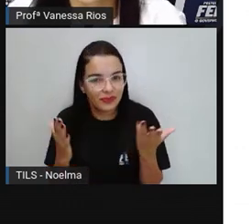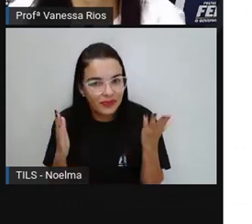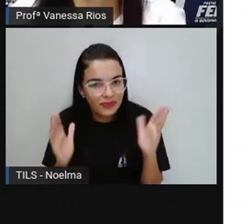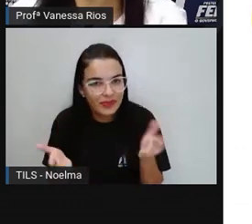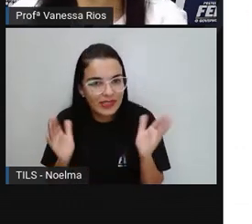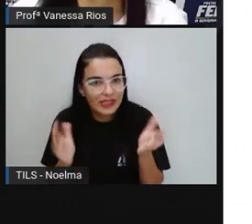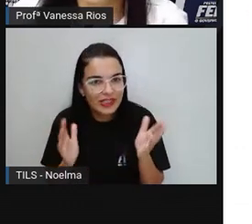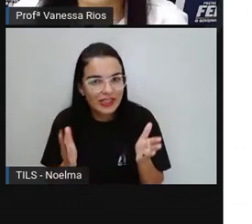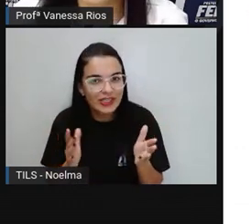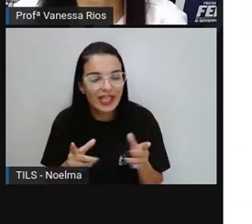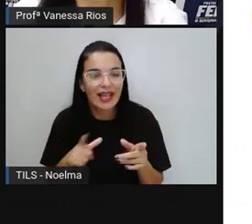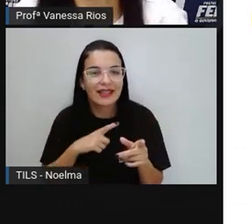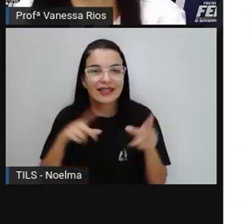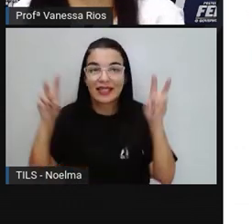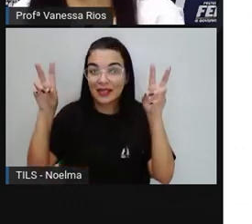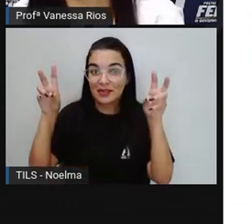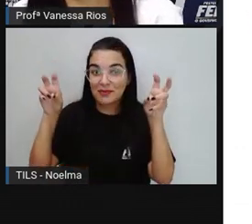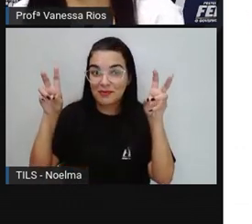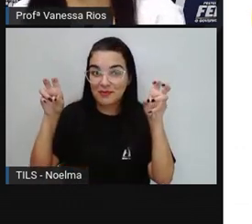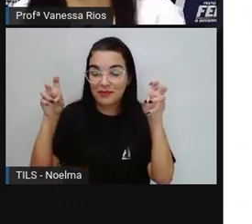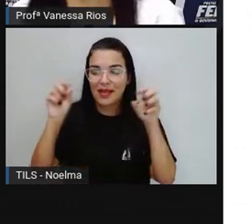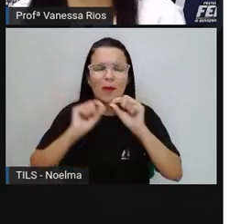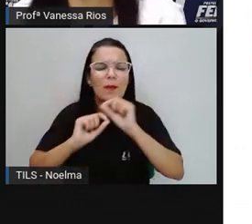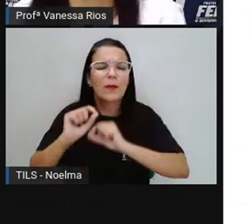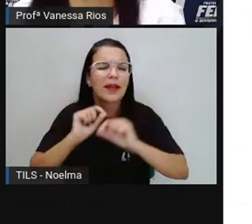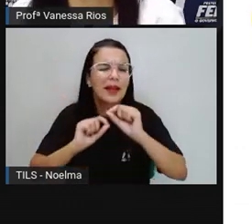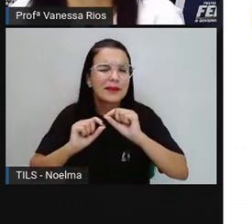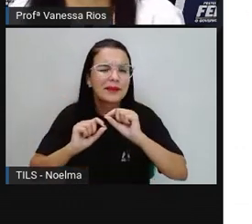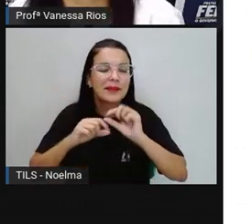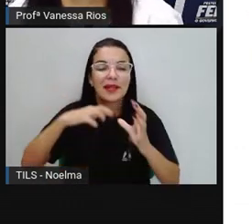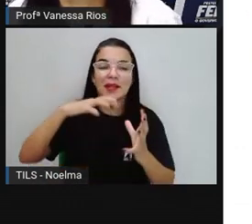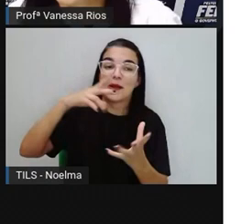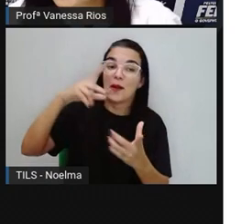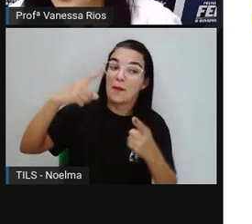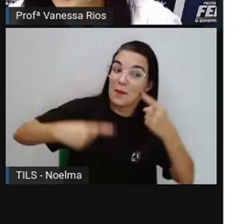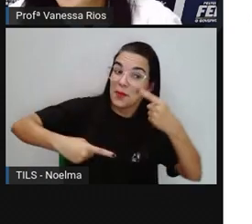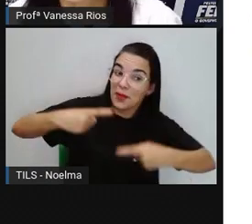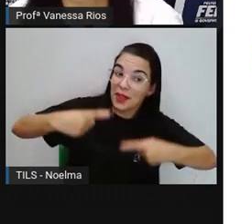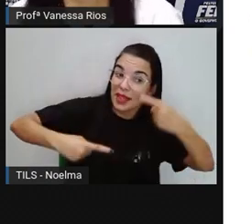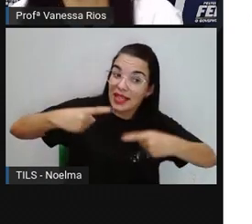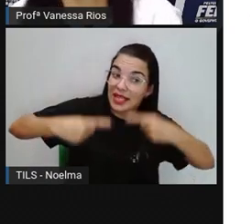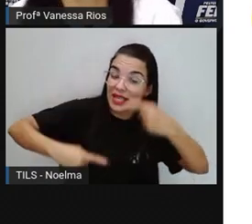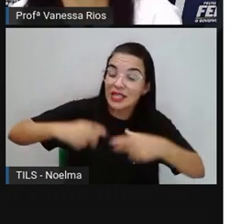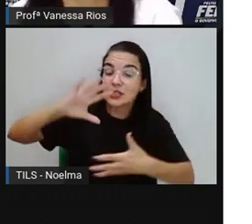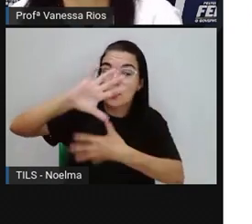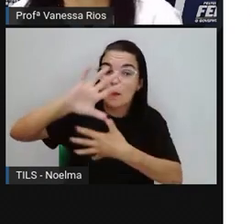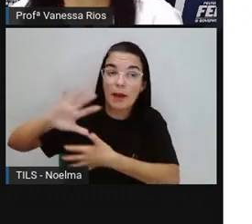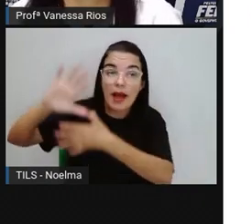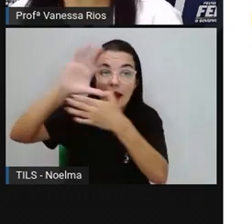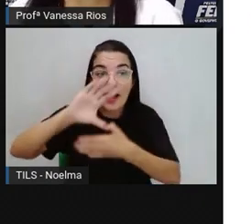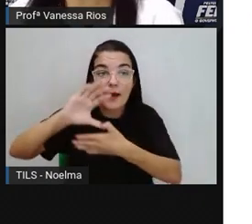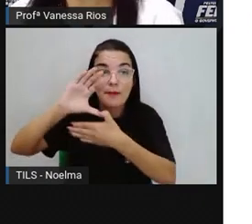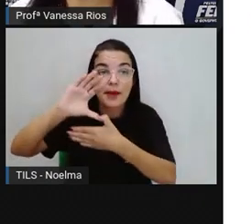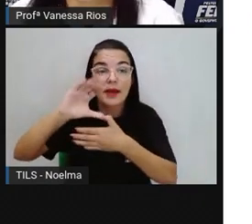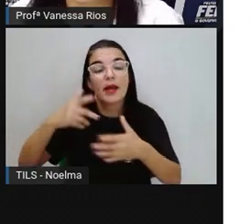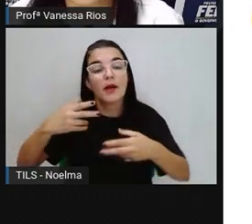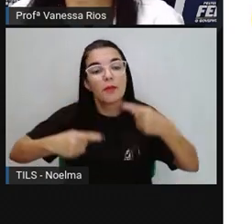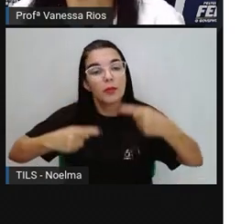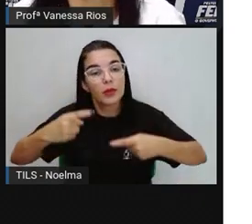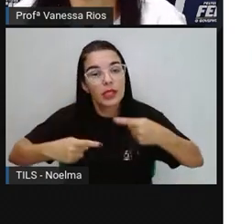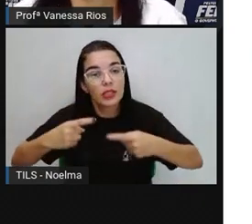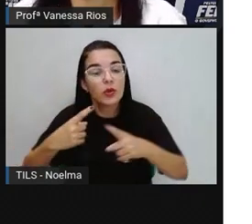em relação ao tema, já observa aí que esse mapa é um mapa político, porque está nos mostrando divisão de